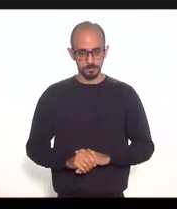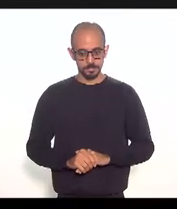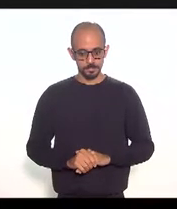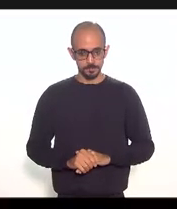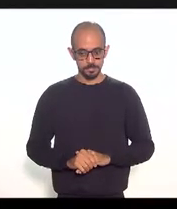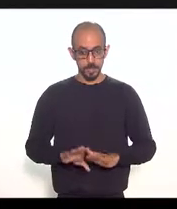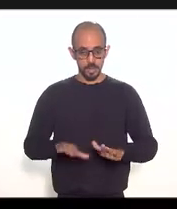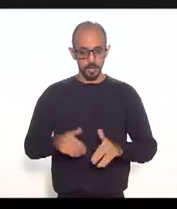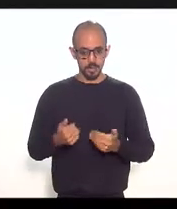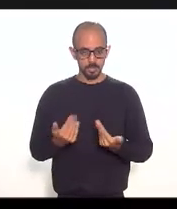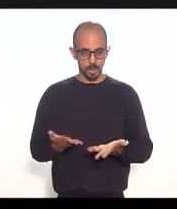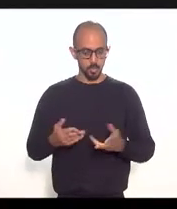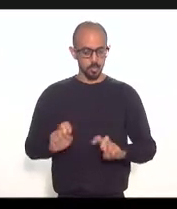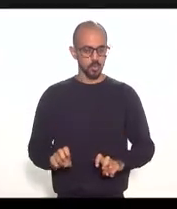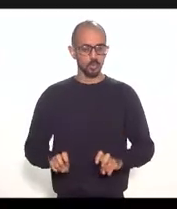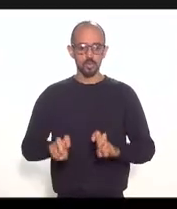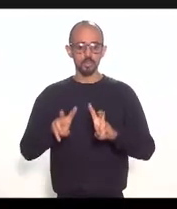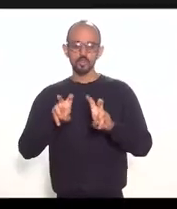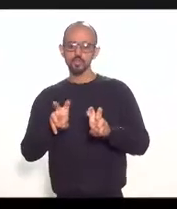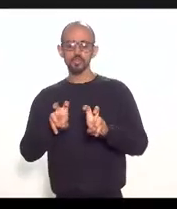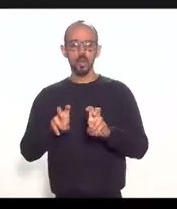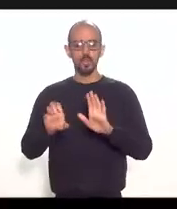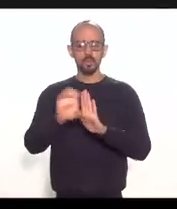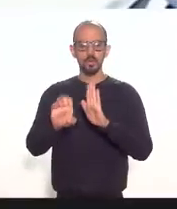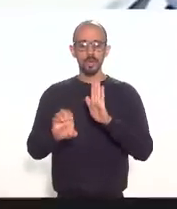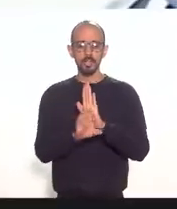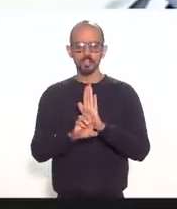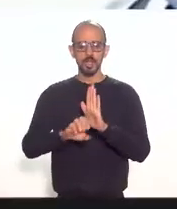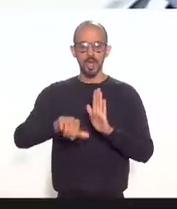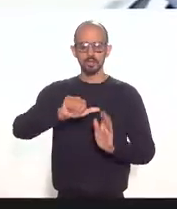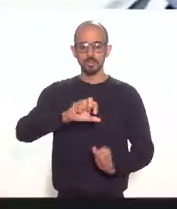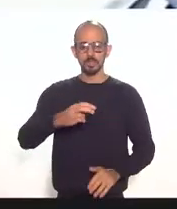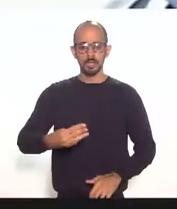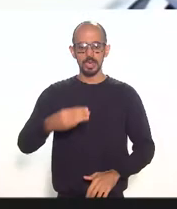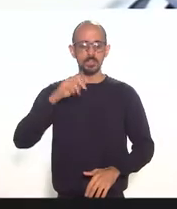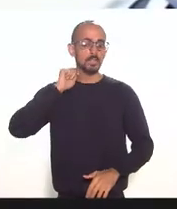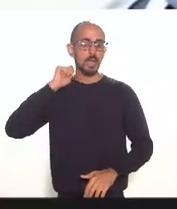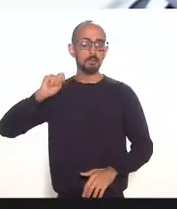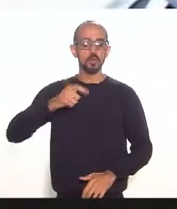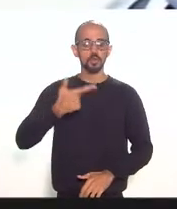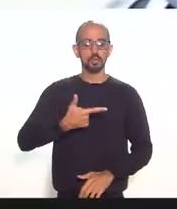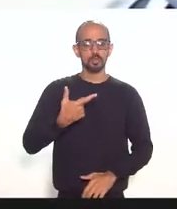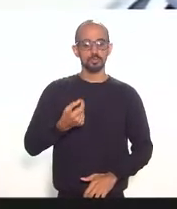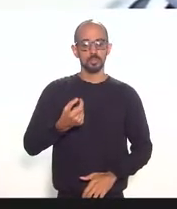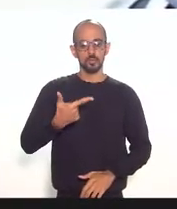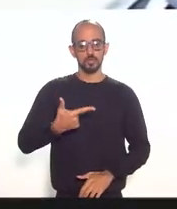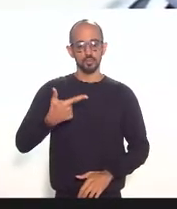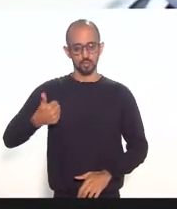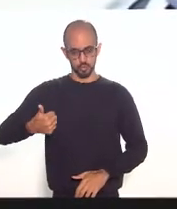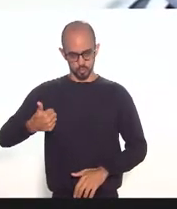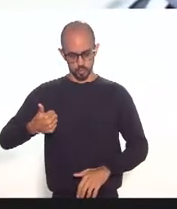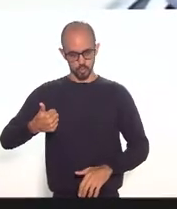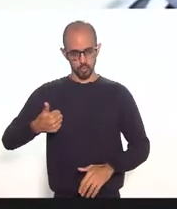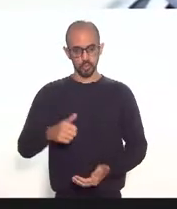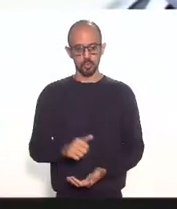Consoante edital publicado em 13 de abril de 2021, vamos